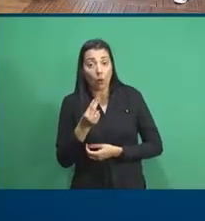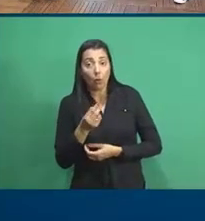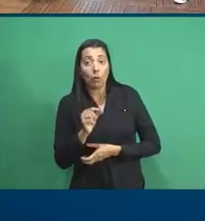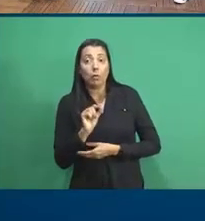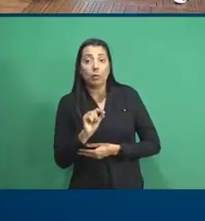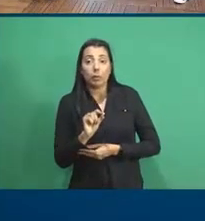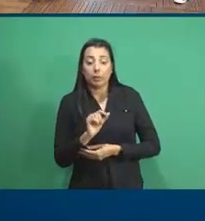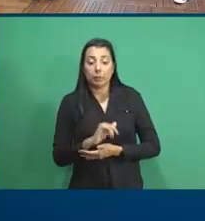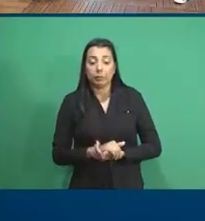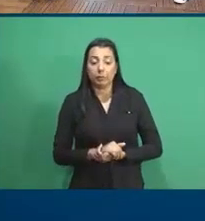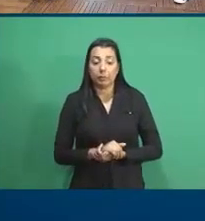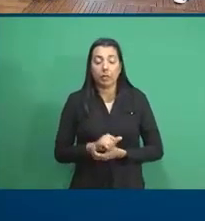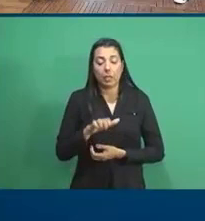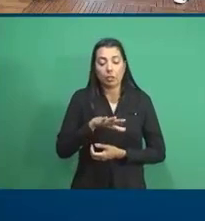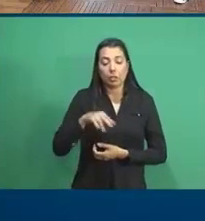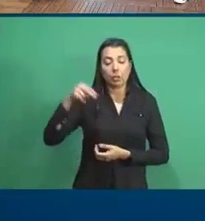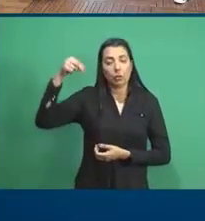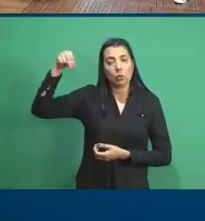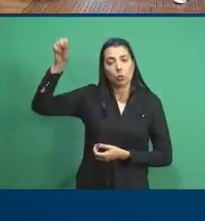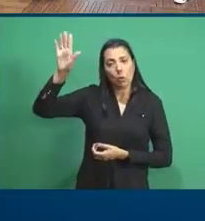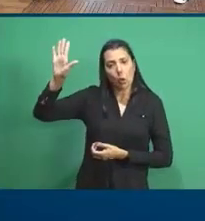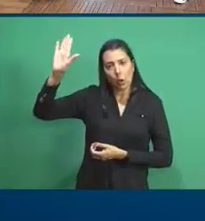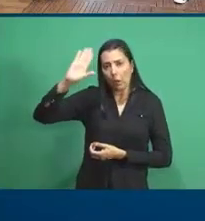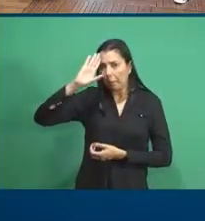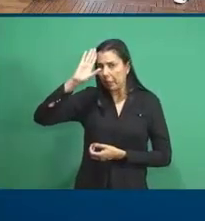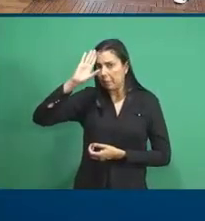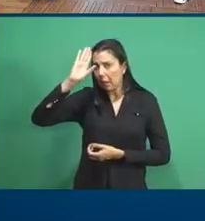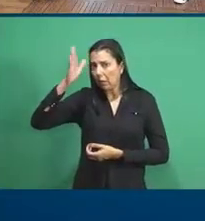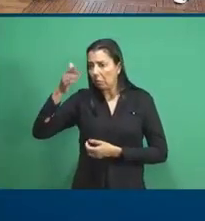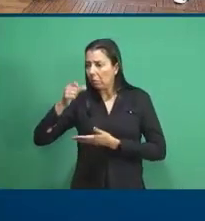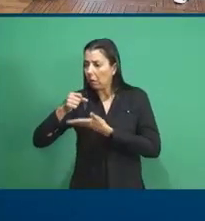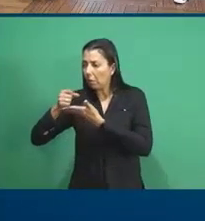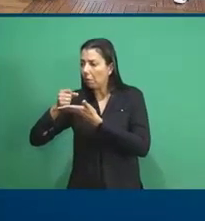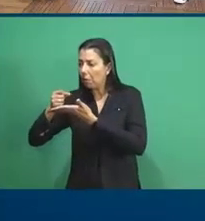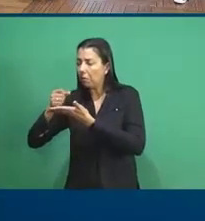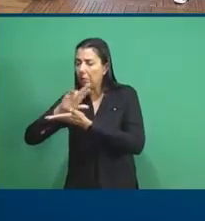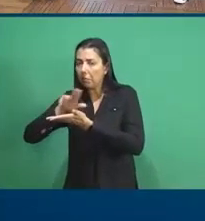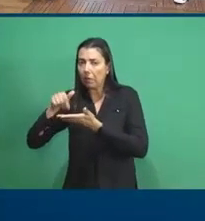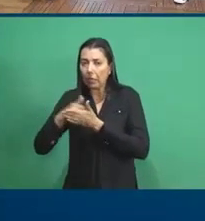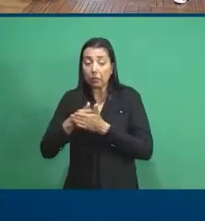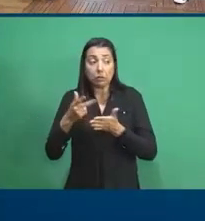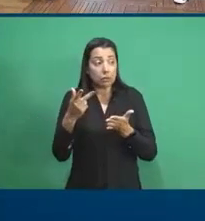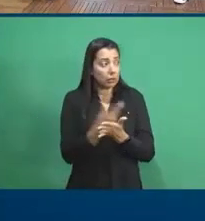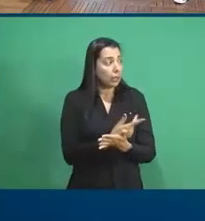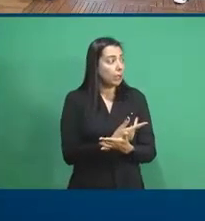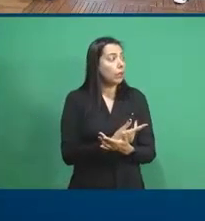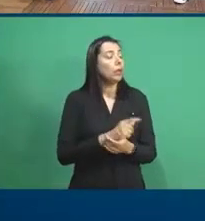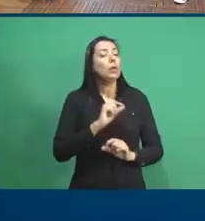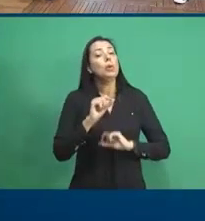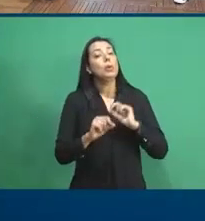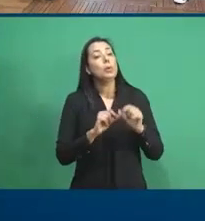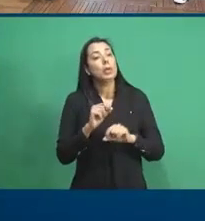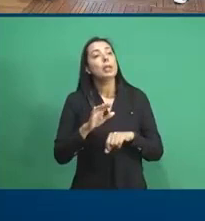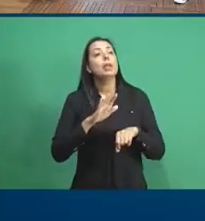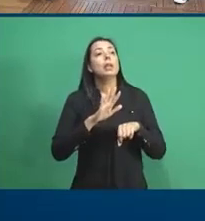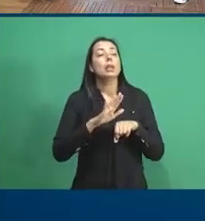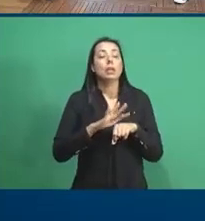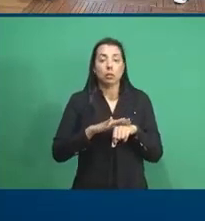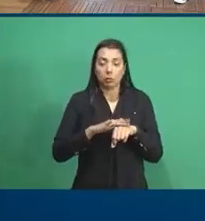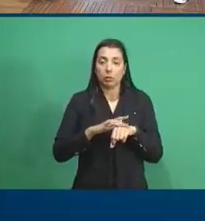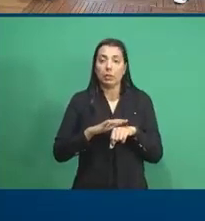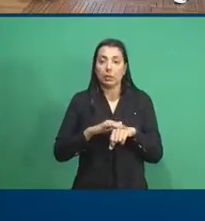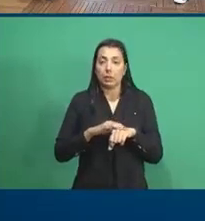região norte, principalmente contribuindo com maior incidência, uma vez que é uma doença,